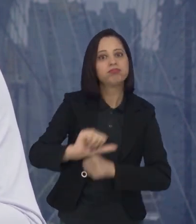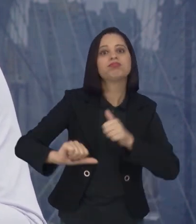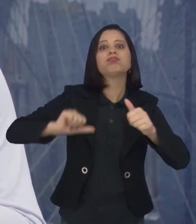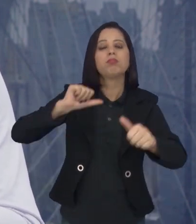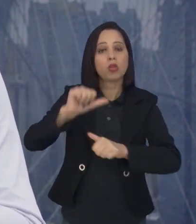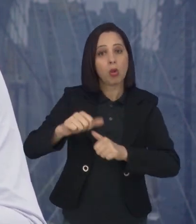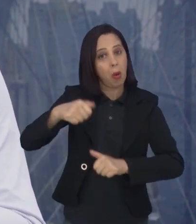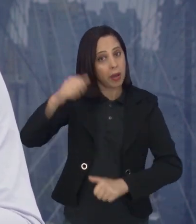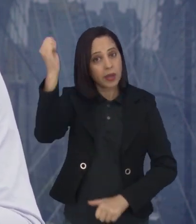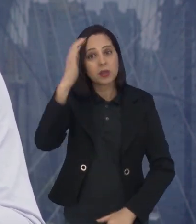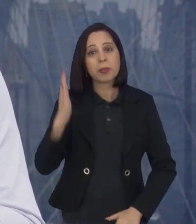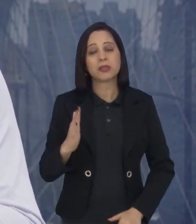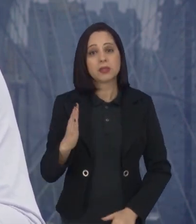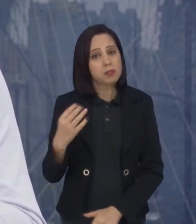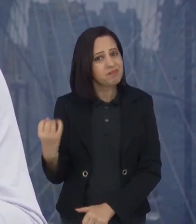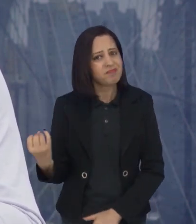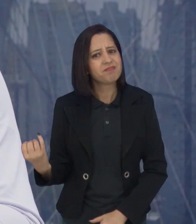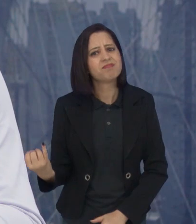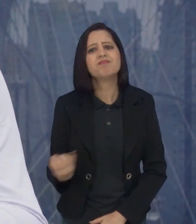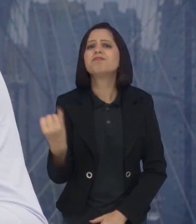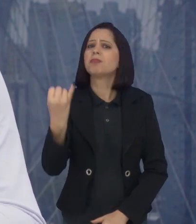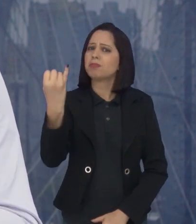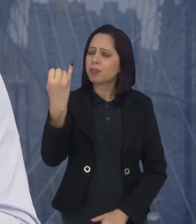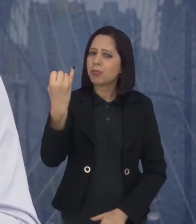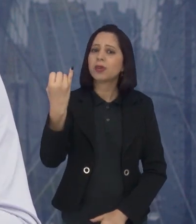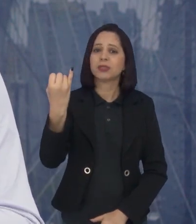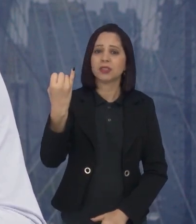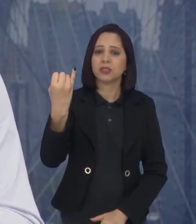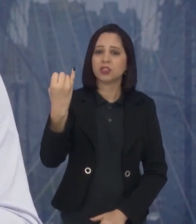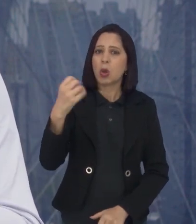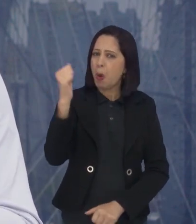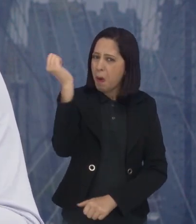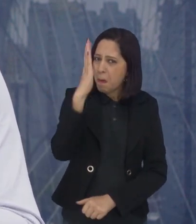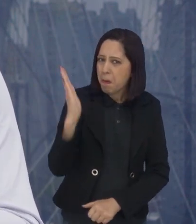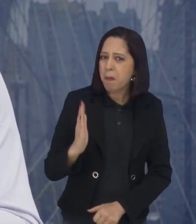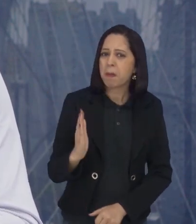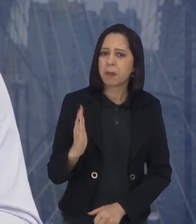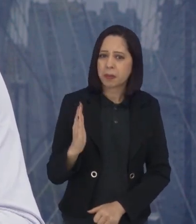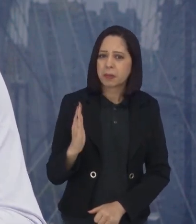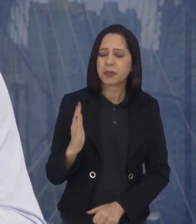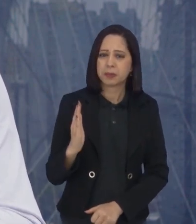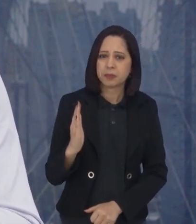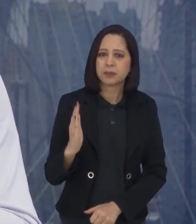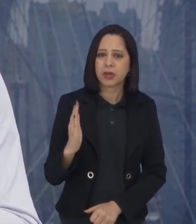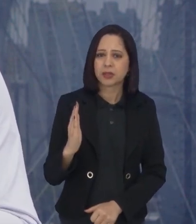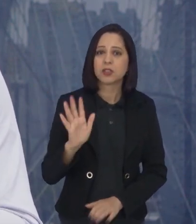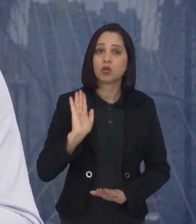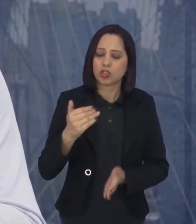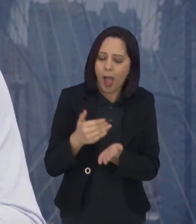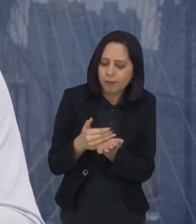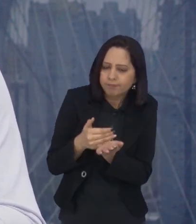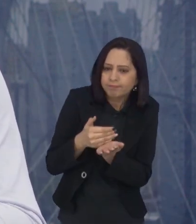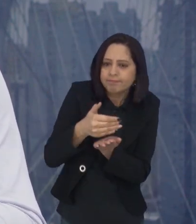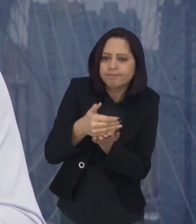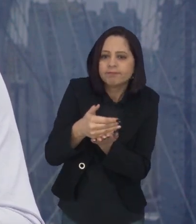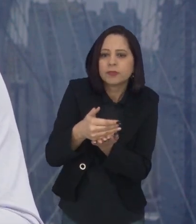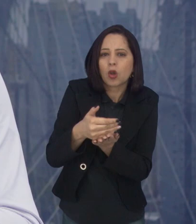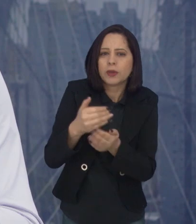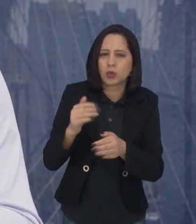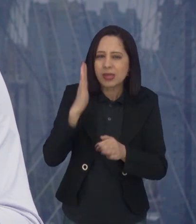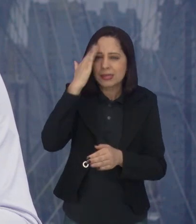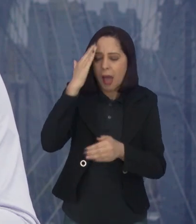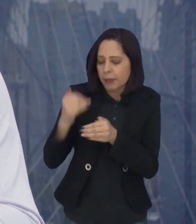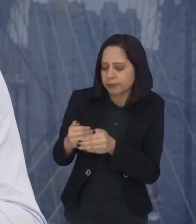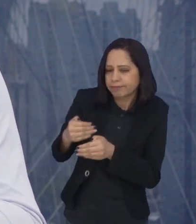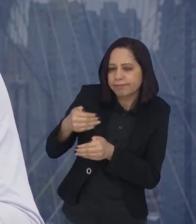no país, isso é importante para esse crescimento. O país, o Brasil, ele começou a engatinhar, né? Sobre falar sobre